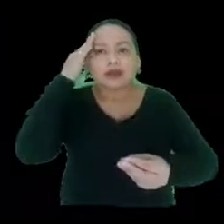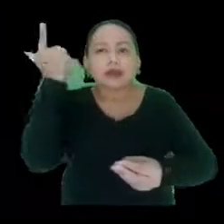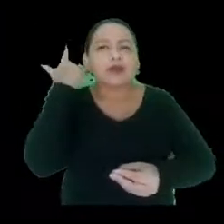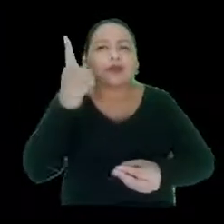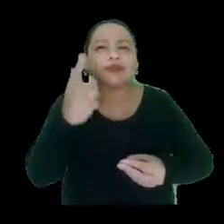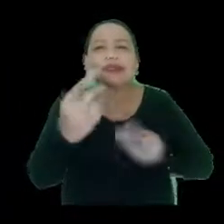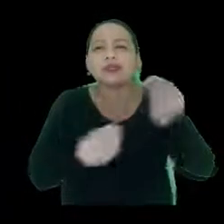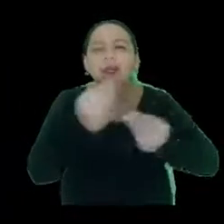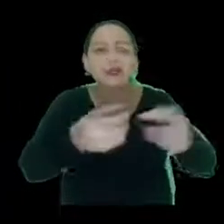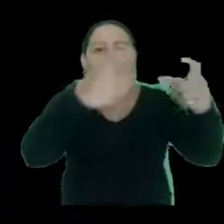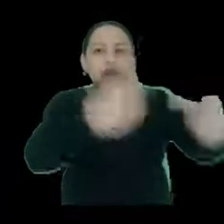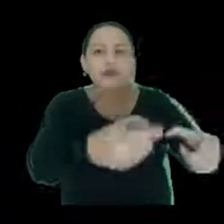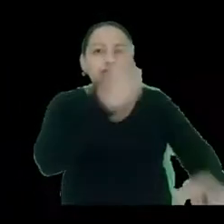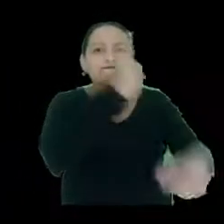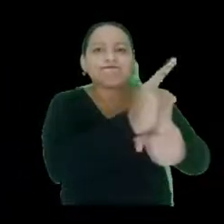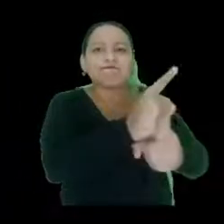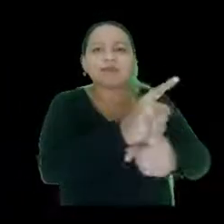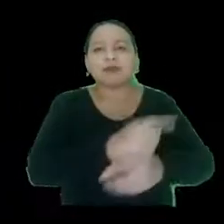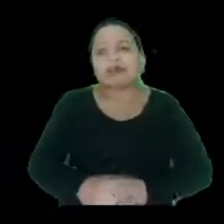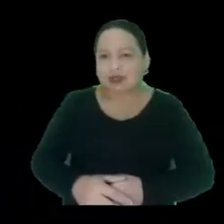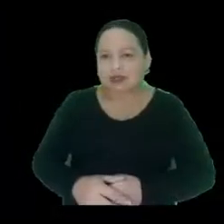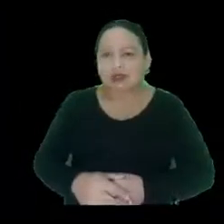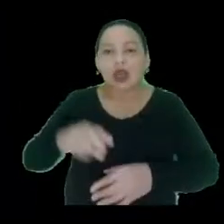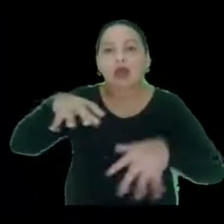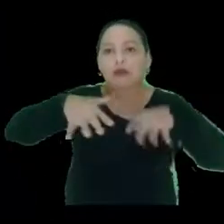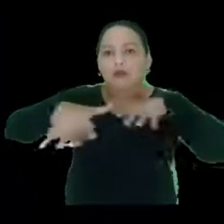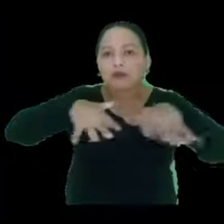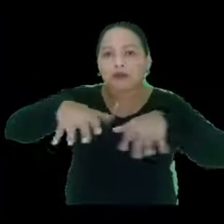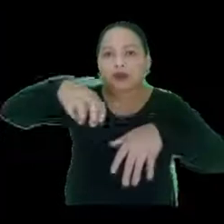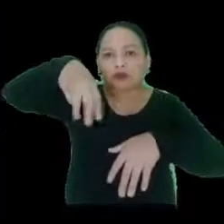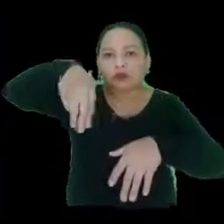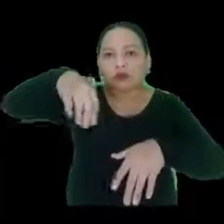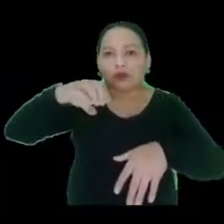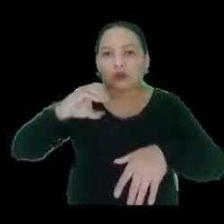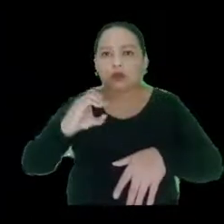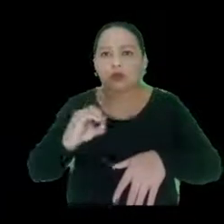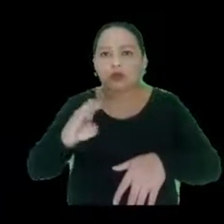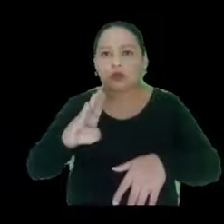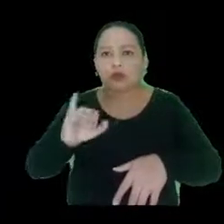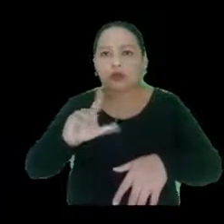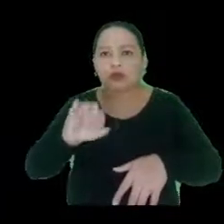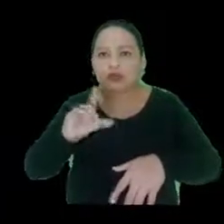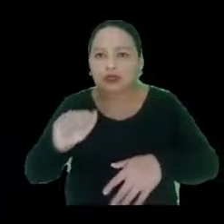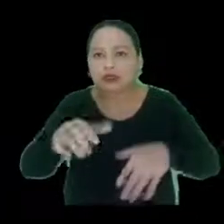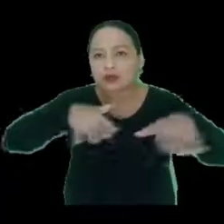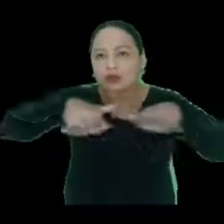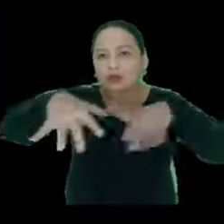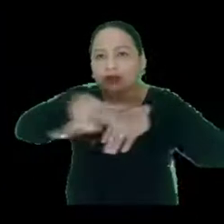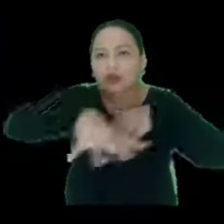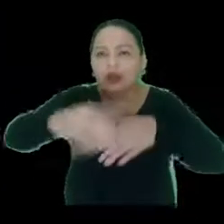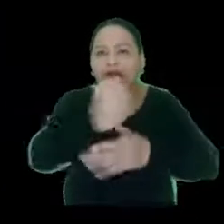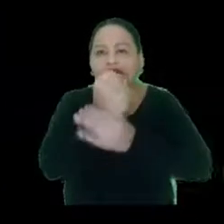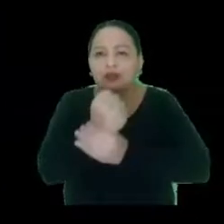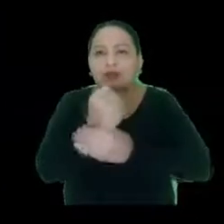pode chegar até o lugar. Isso é orientação. Mobilidade. Se refere a se movimentar nos ambientes de